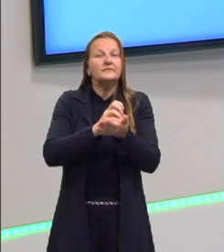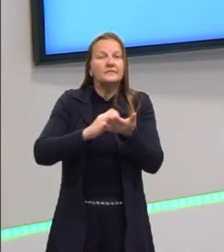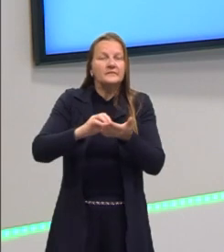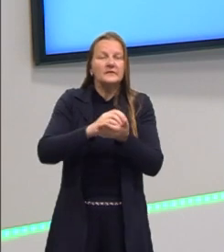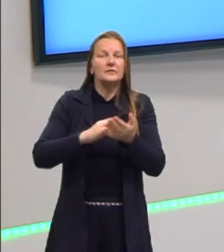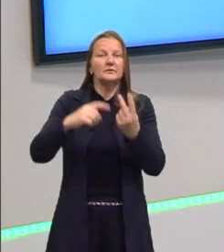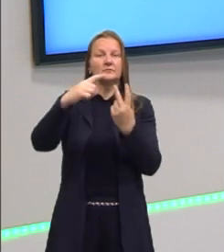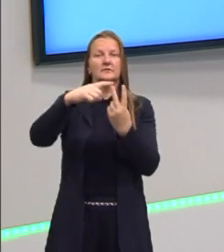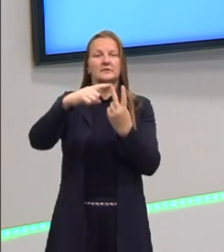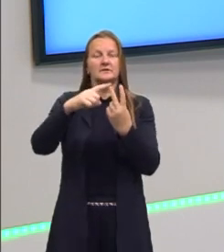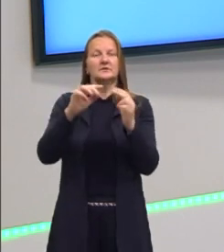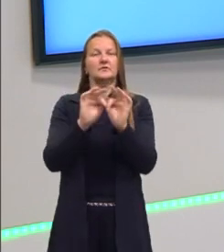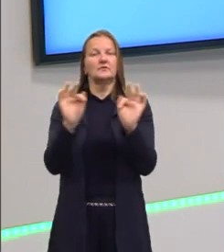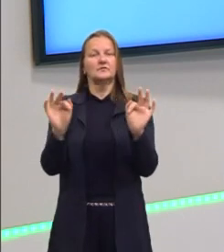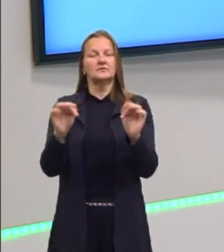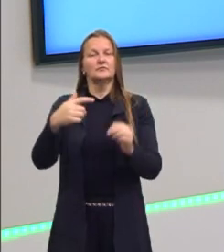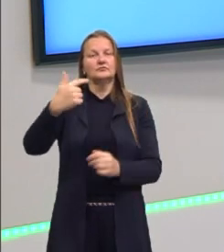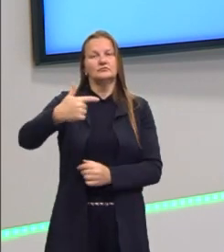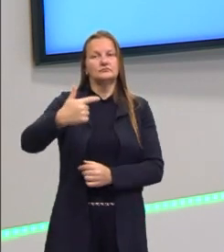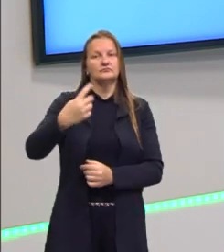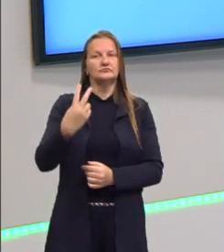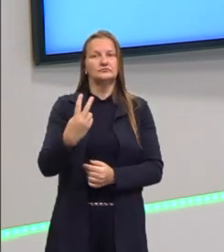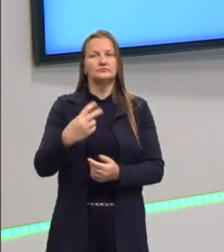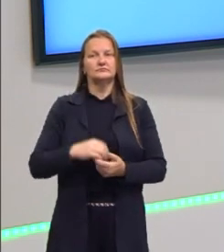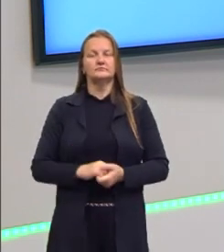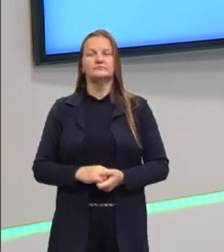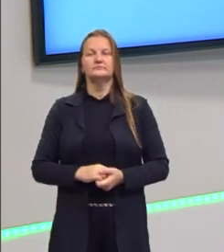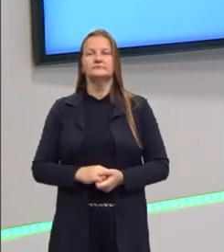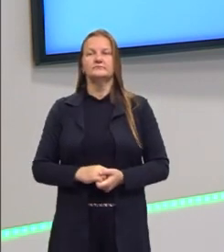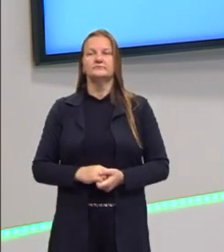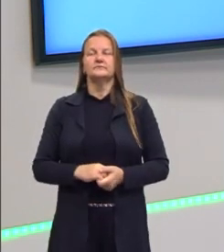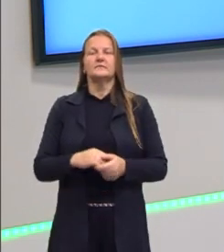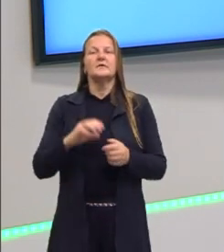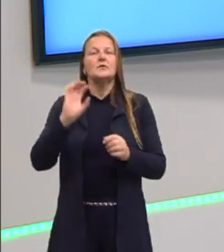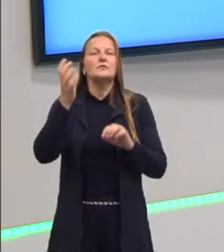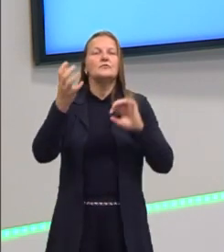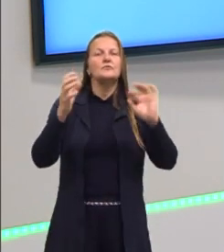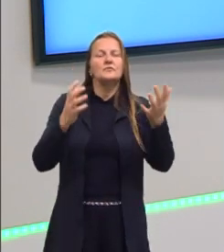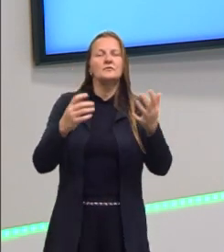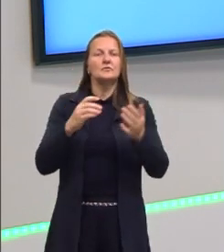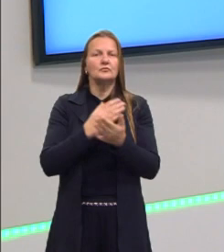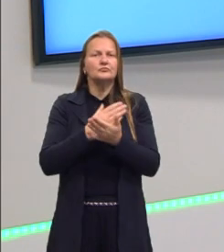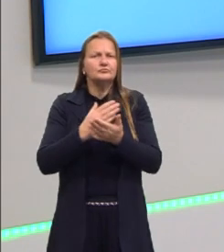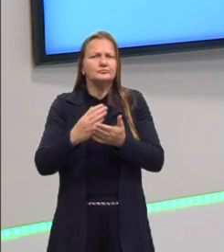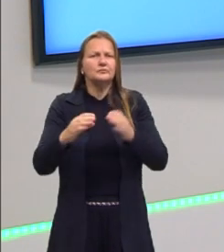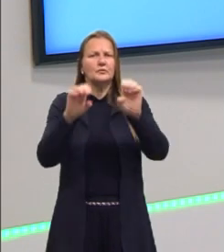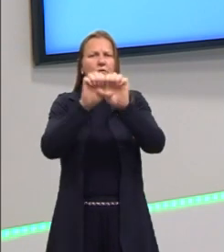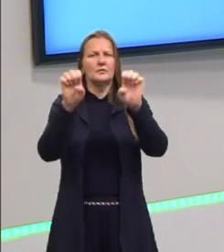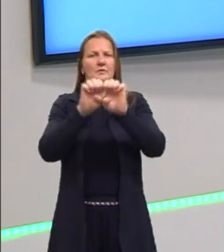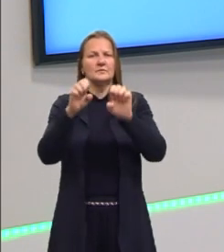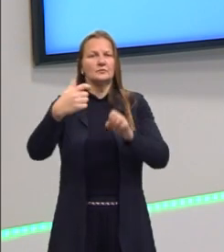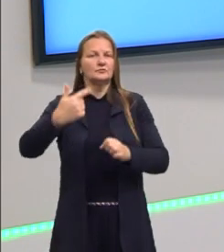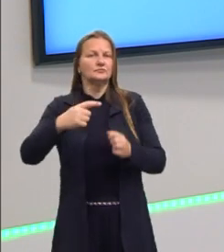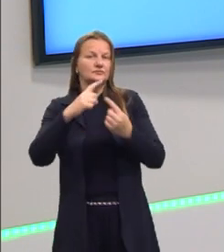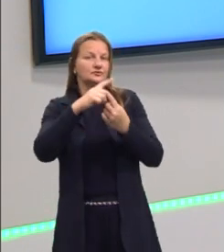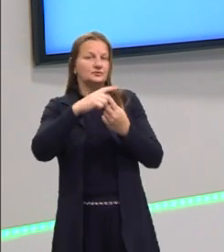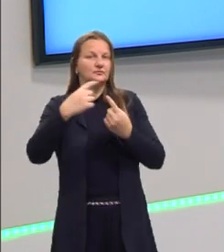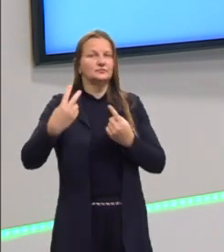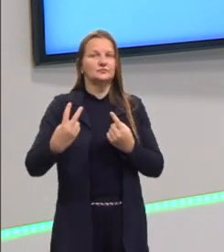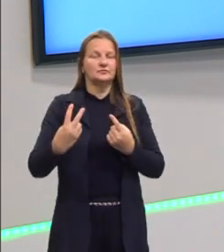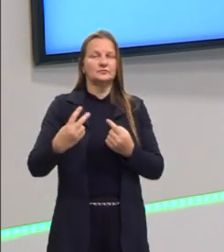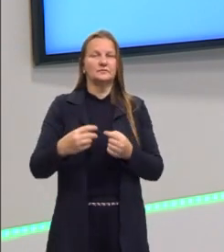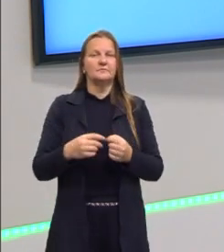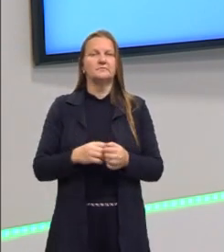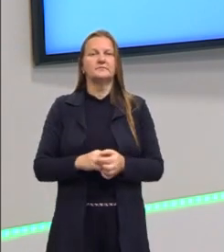raízes de uma função de segundo grau. resolvendo ali, propriamente dito, né? A equação de segundo grau. Fórmula